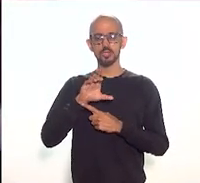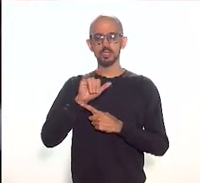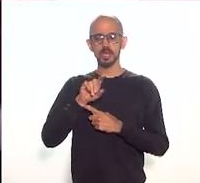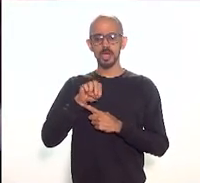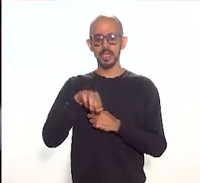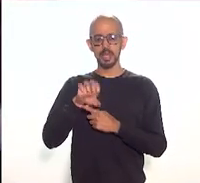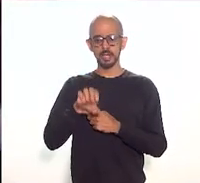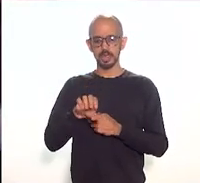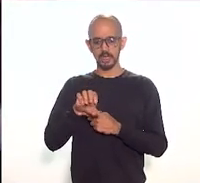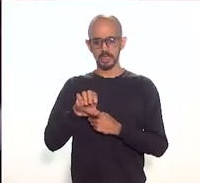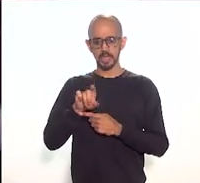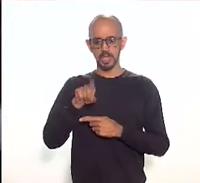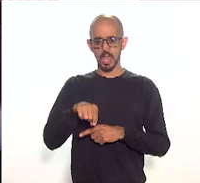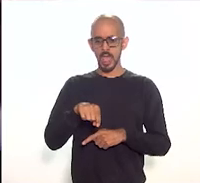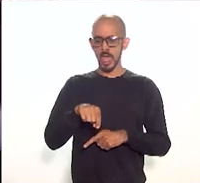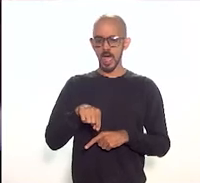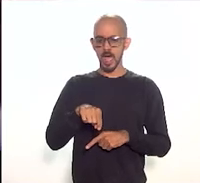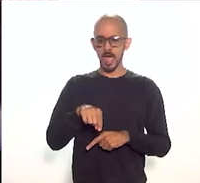ela é